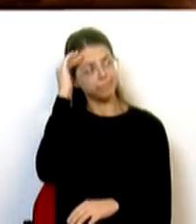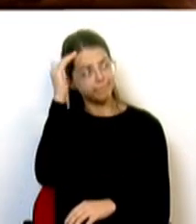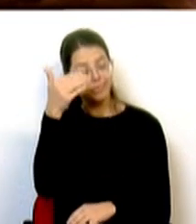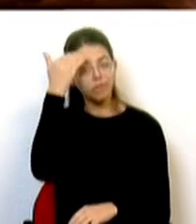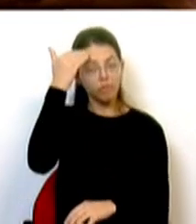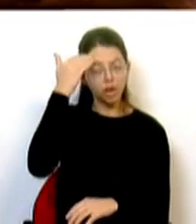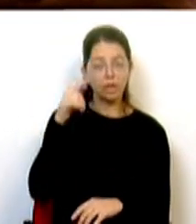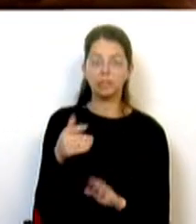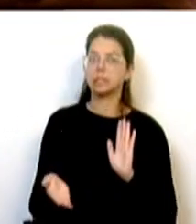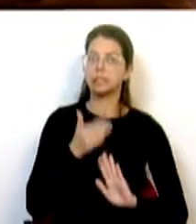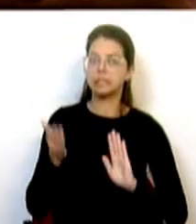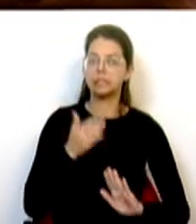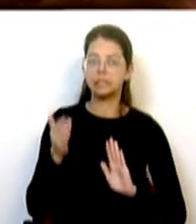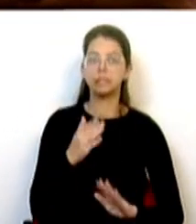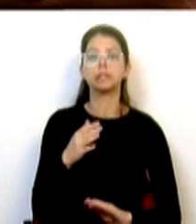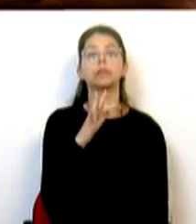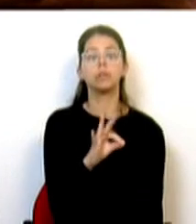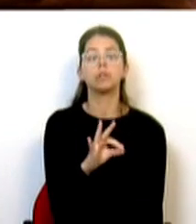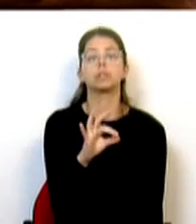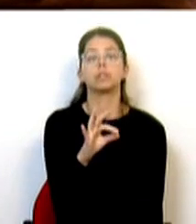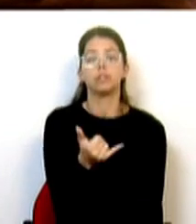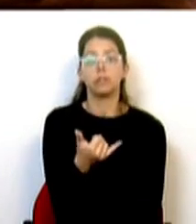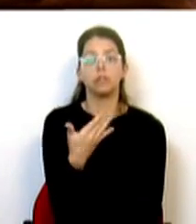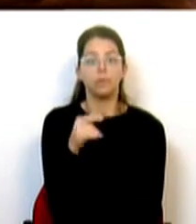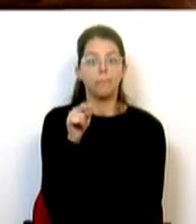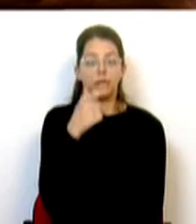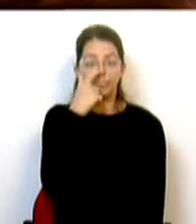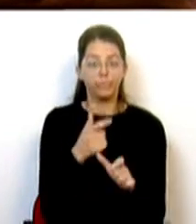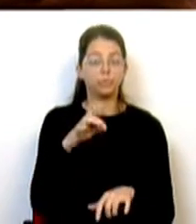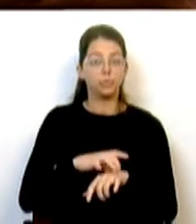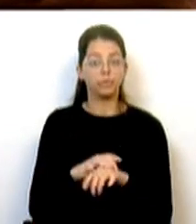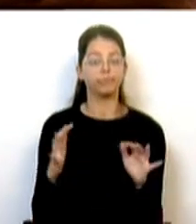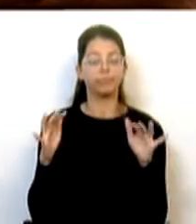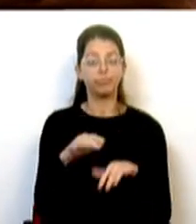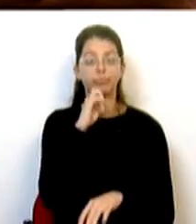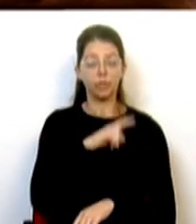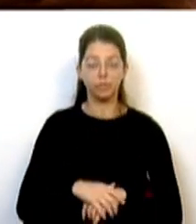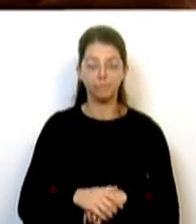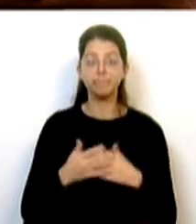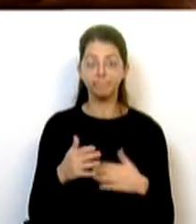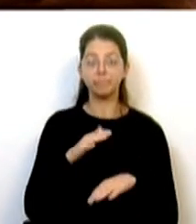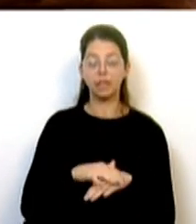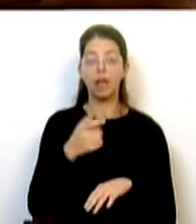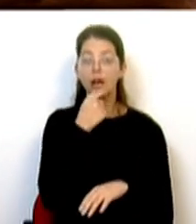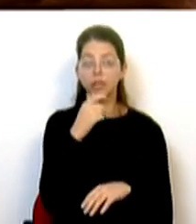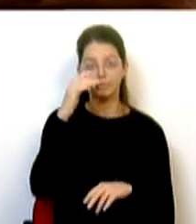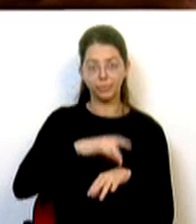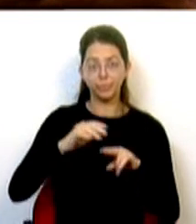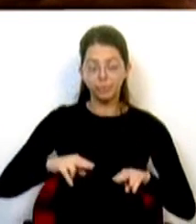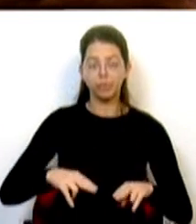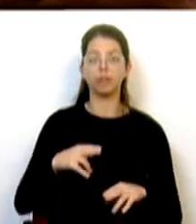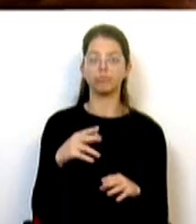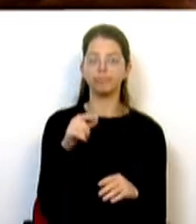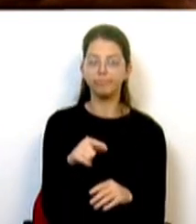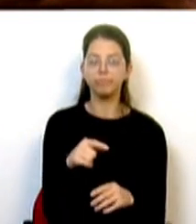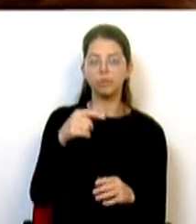como necessário está diminucionado por 421 mil utentes. O mesmo valeria caso a opção de construção do futuro hospital fosse